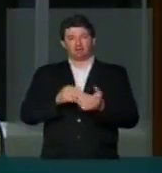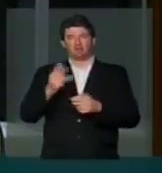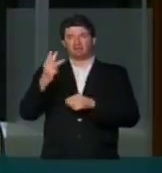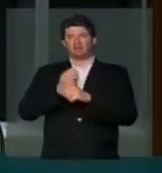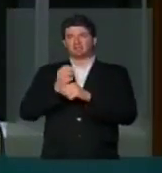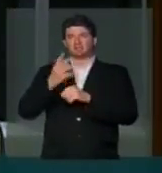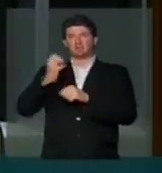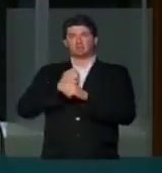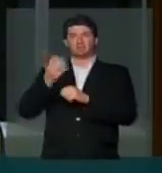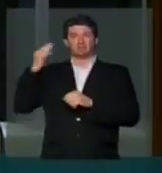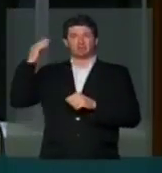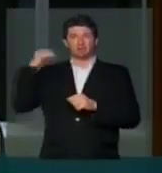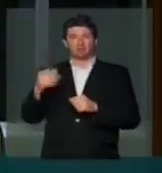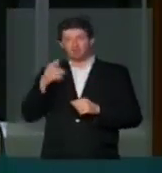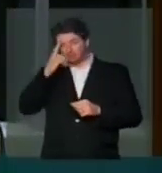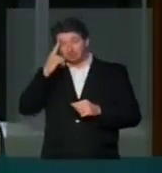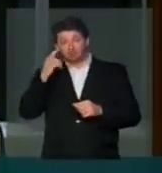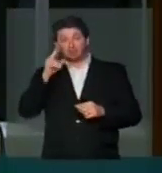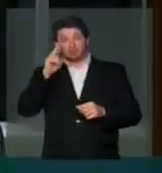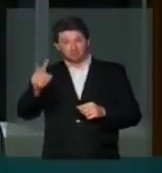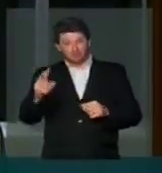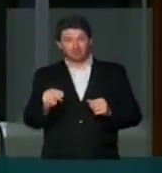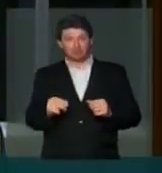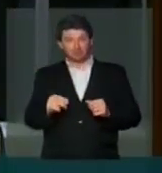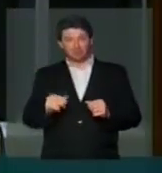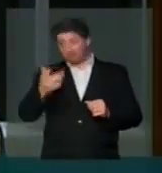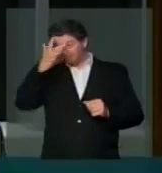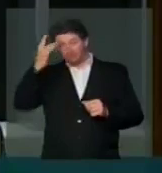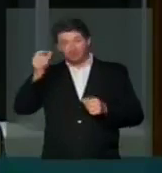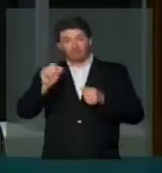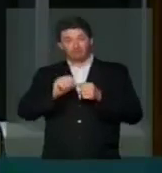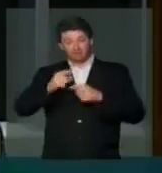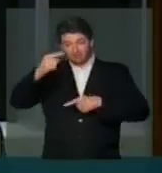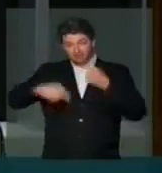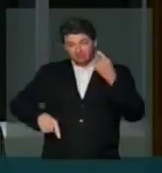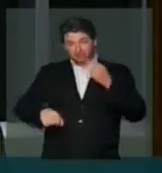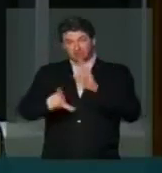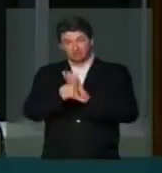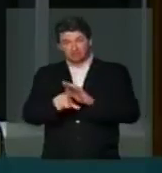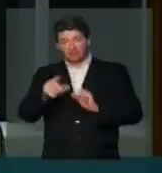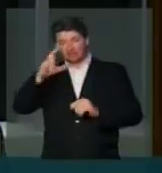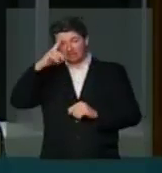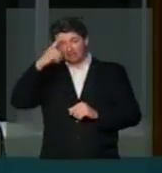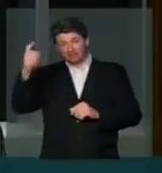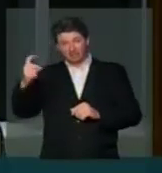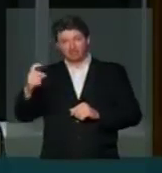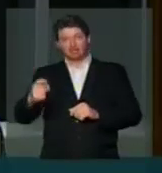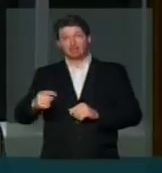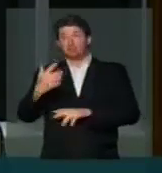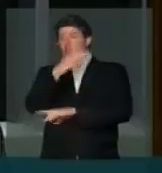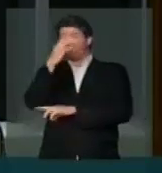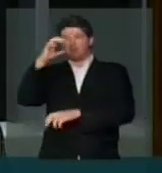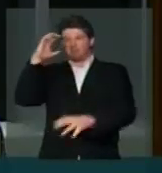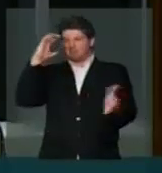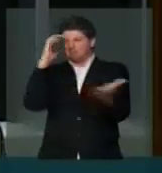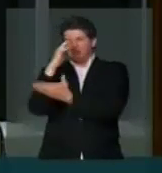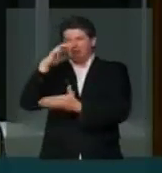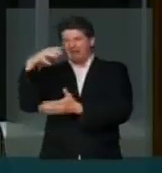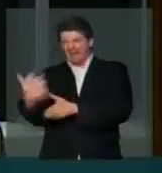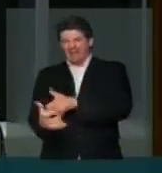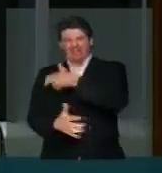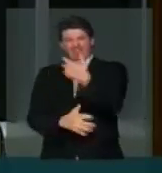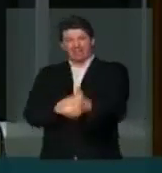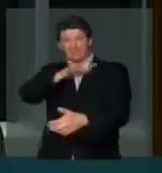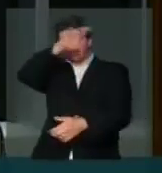anos atrás. E a gente vê gente cometendo crime de desmatamento, avassalando o meio ambiente, destruindo o